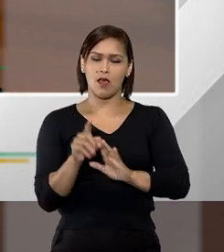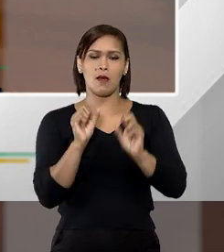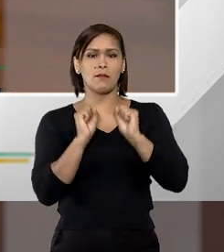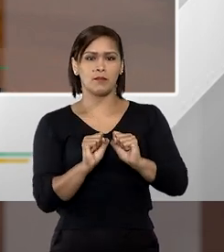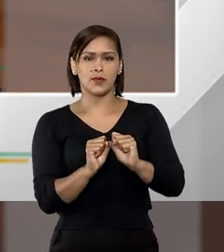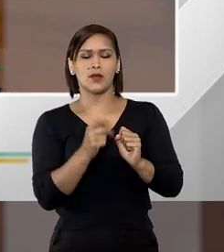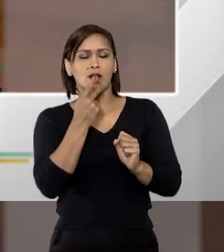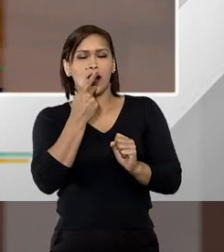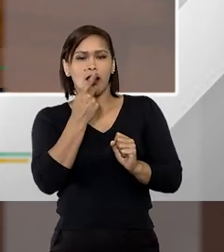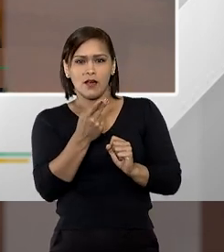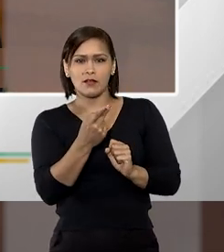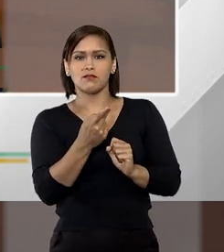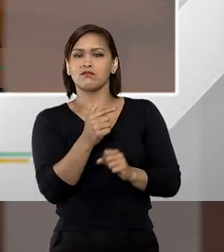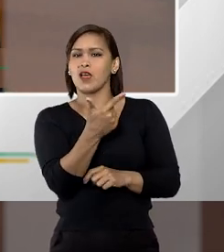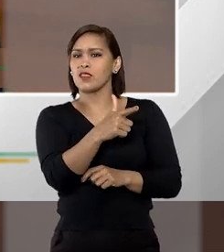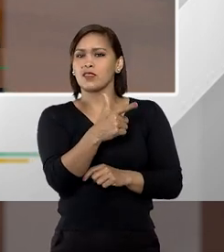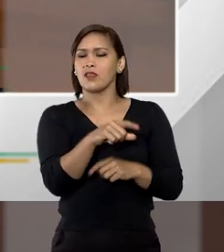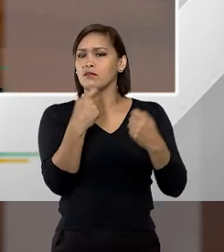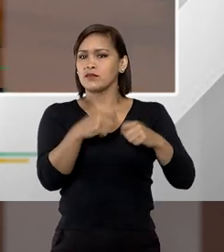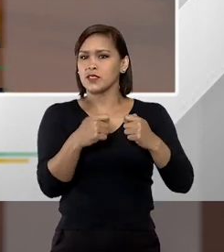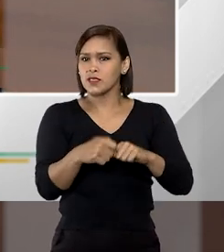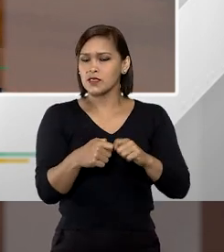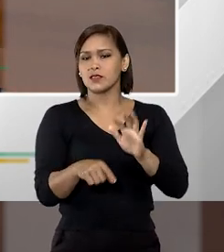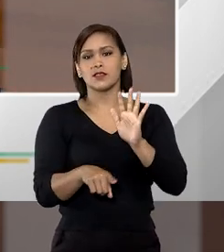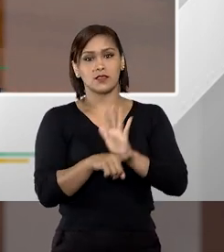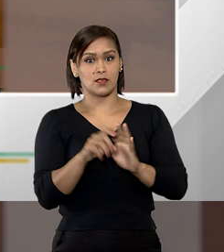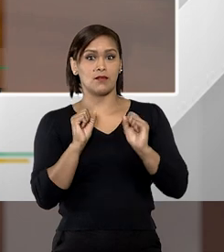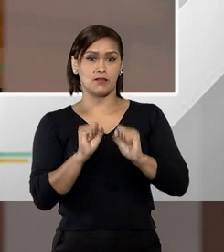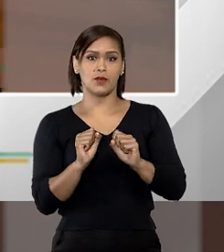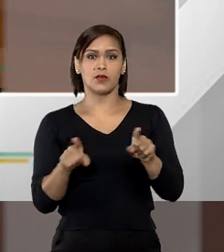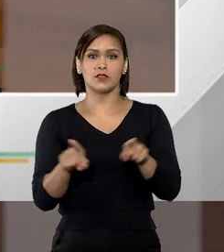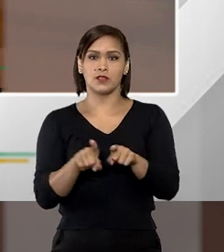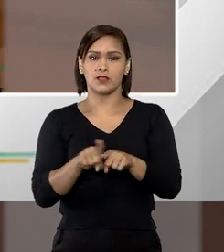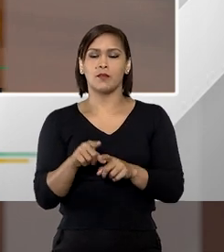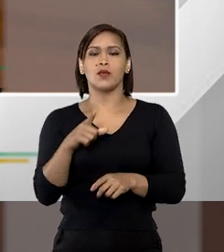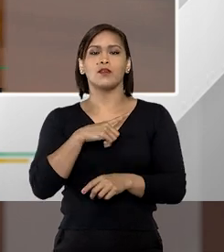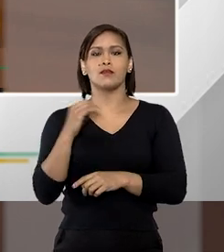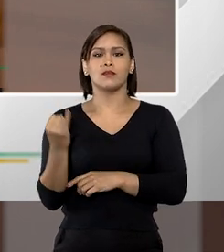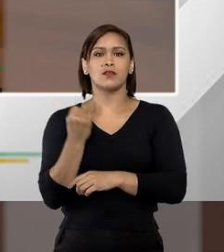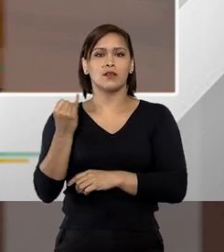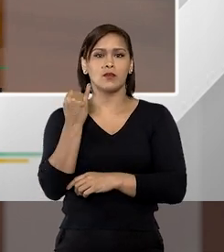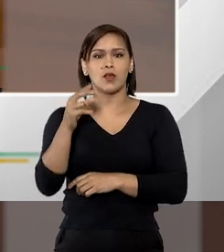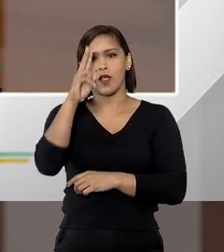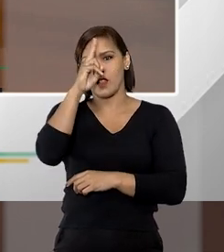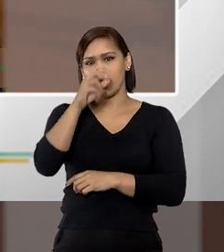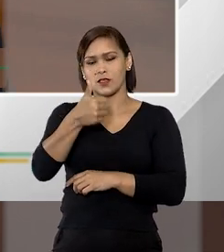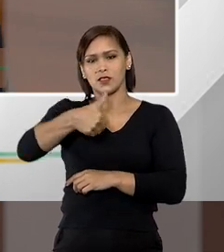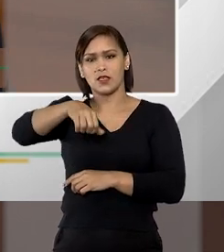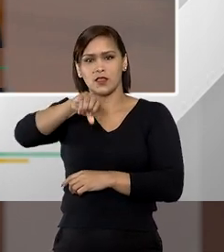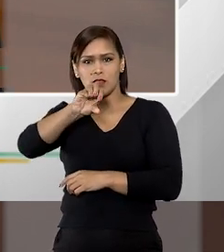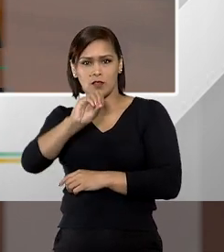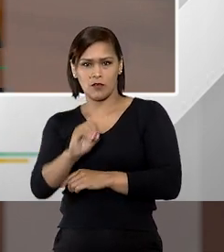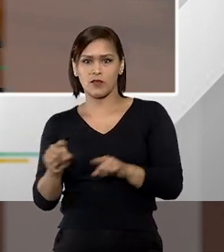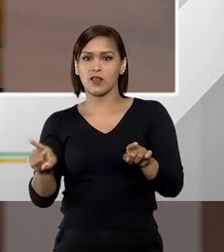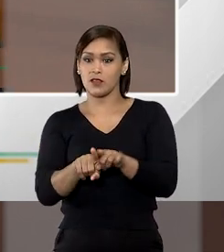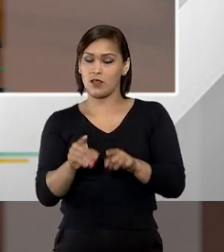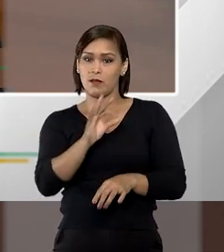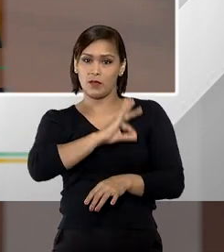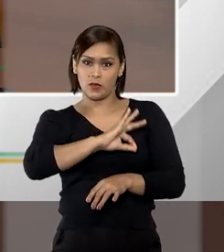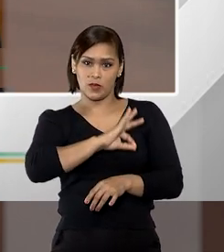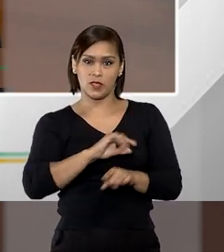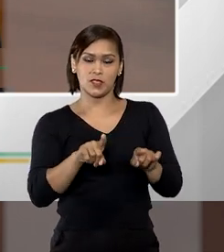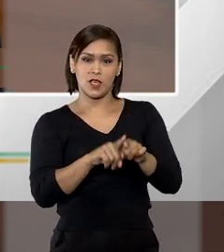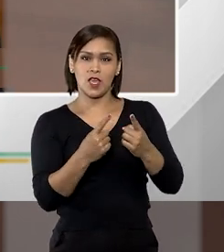o seu nome e dizer exatamente a sua condição e nós temos também muito importante lembrar que o 190 é exatamente